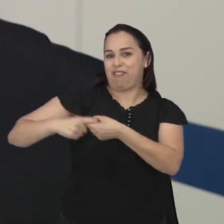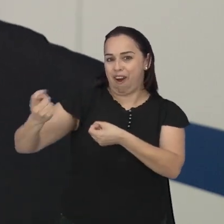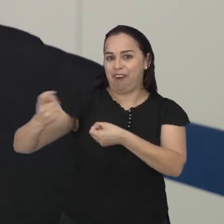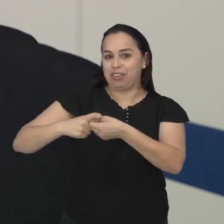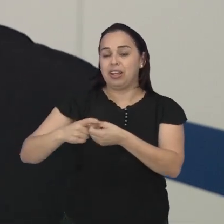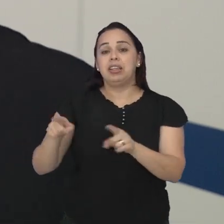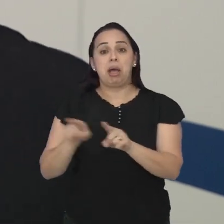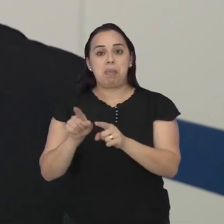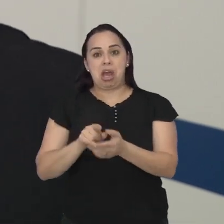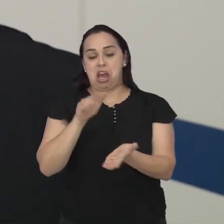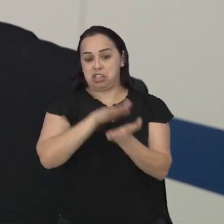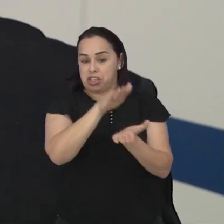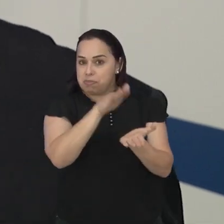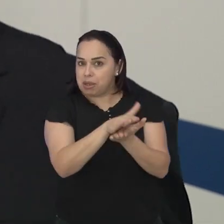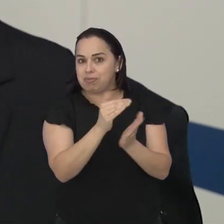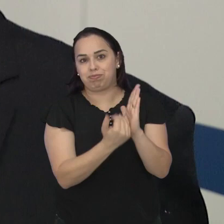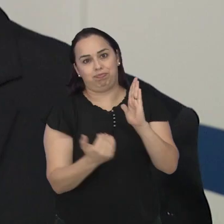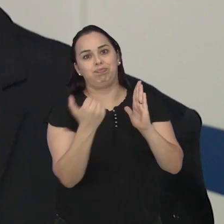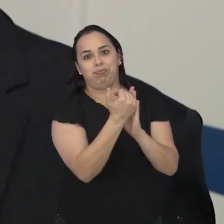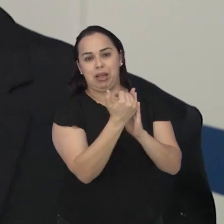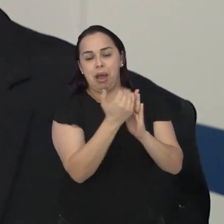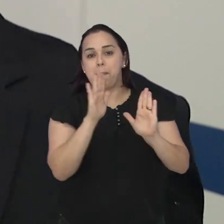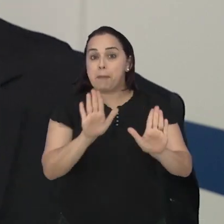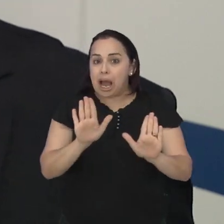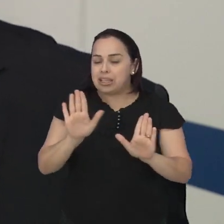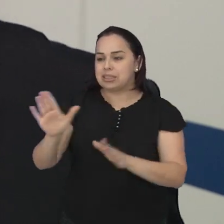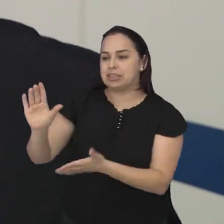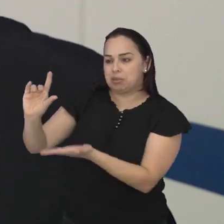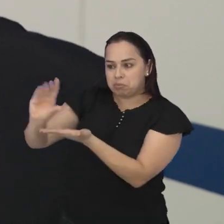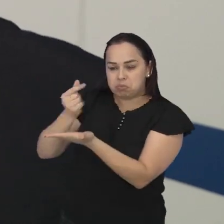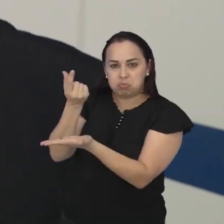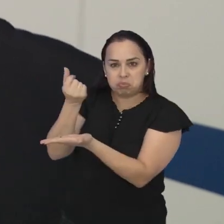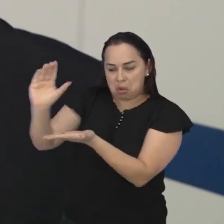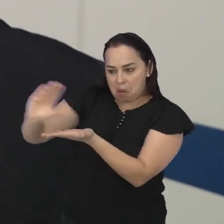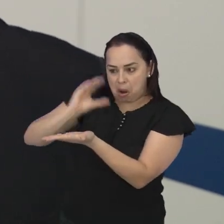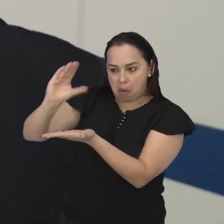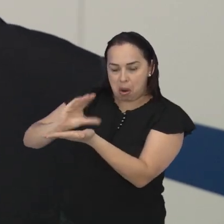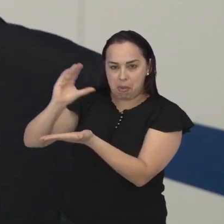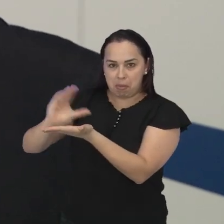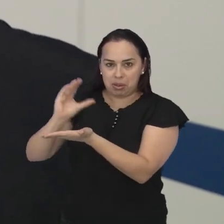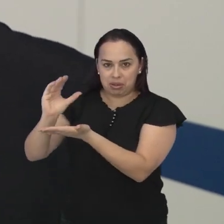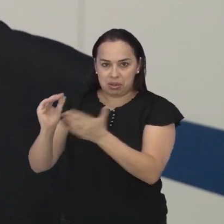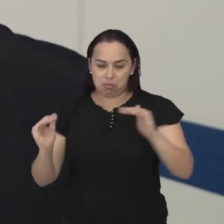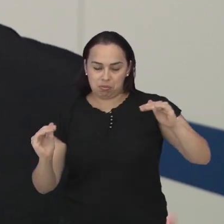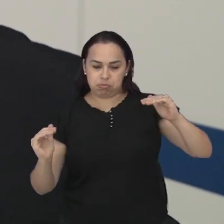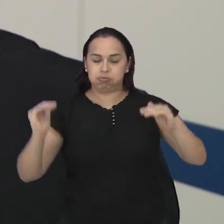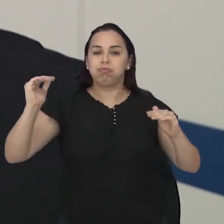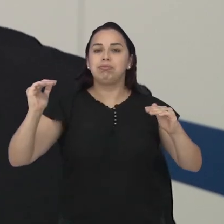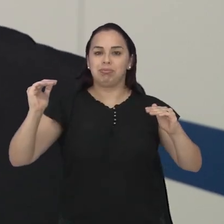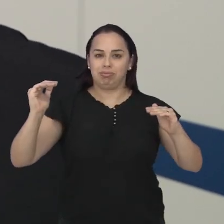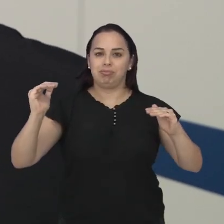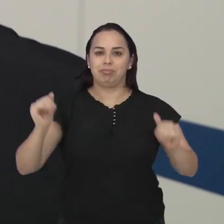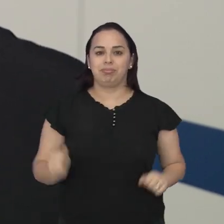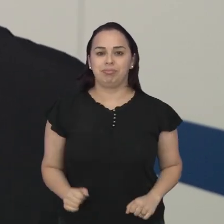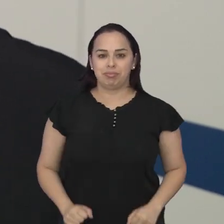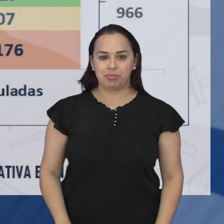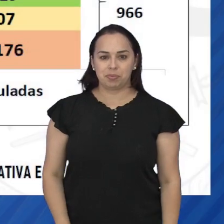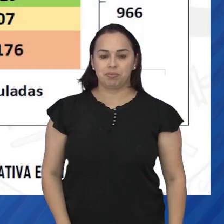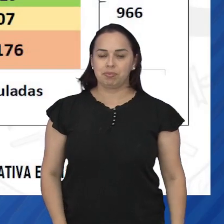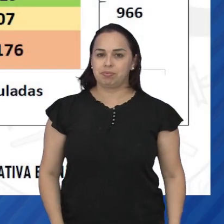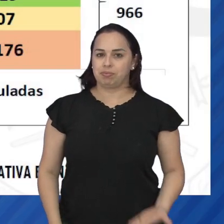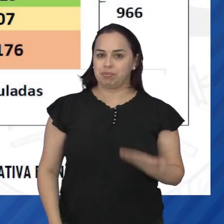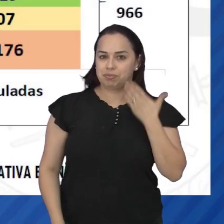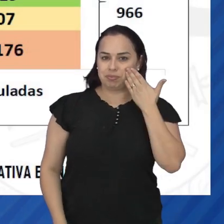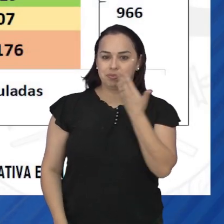então as nossas despesas também aumentaram. Mas as nossas receitas aumentaram de forma suficiente para fazer frente e ainda ter uma sobra.